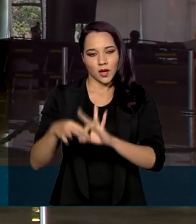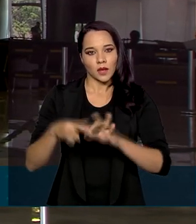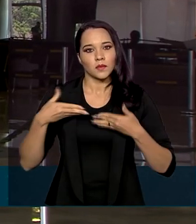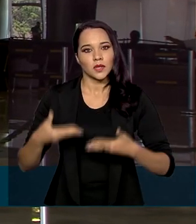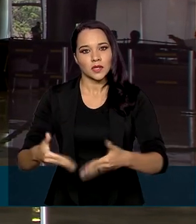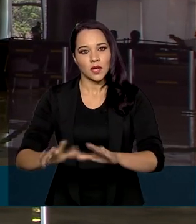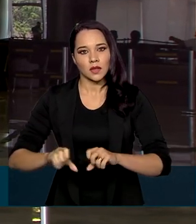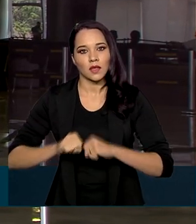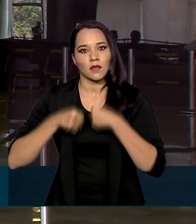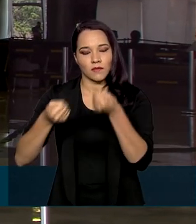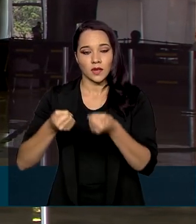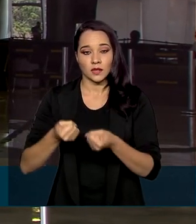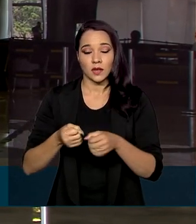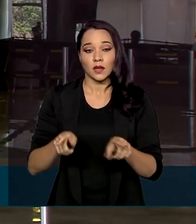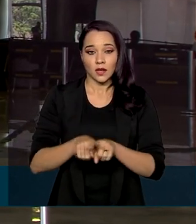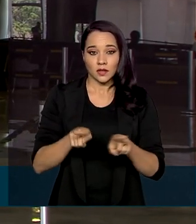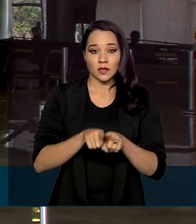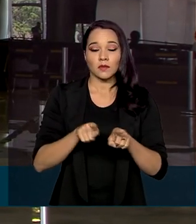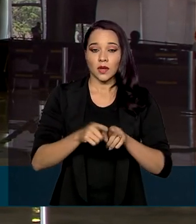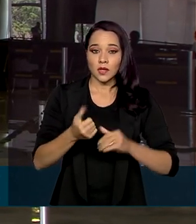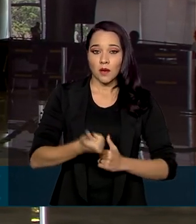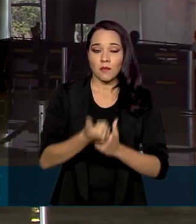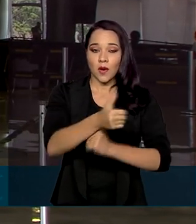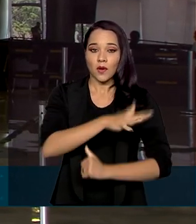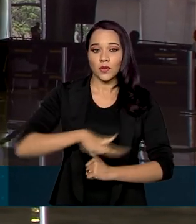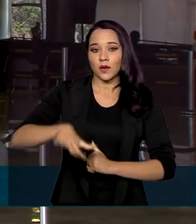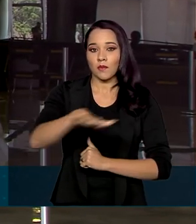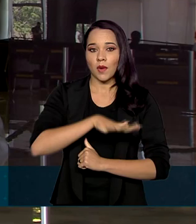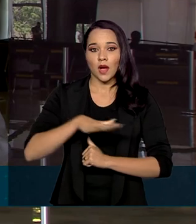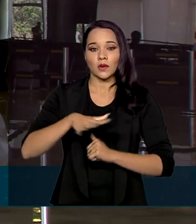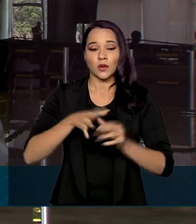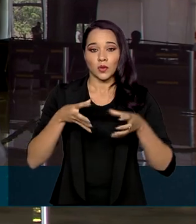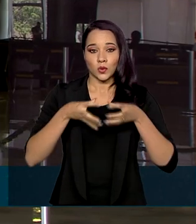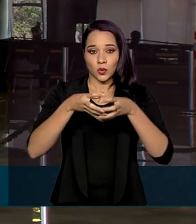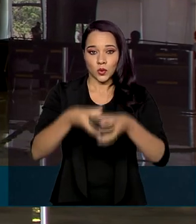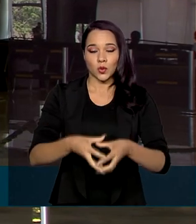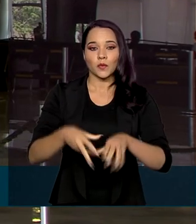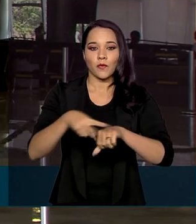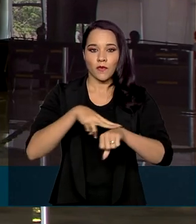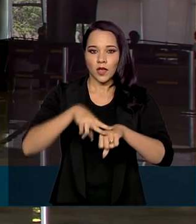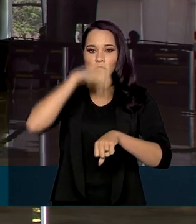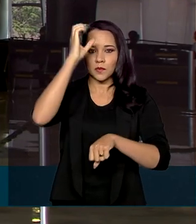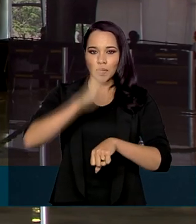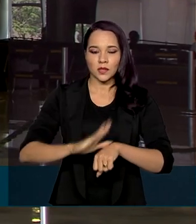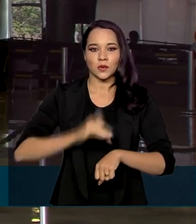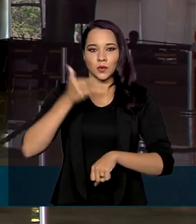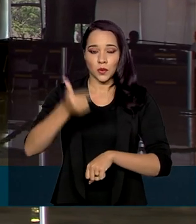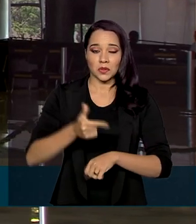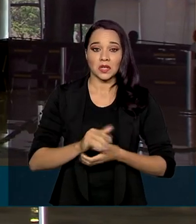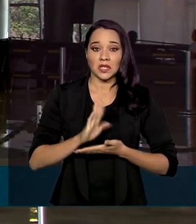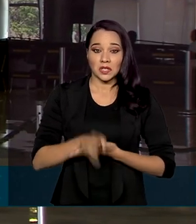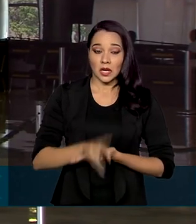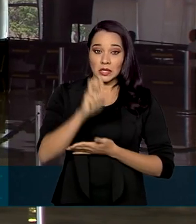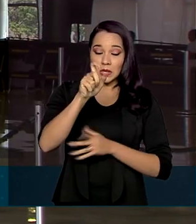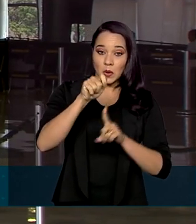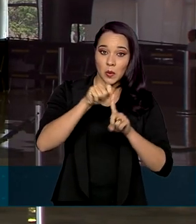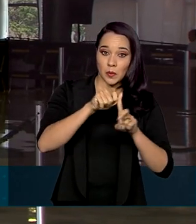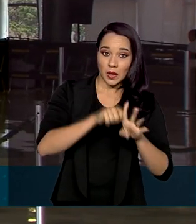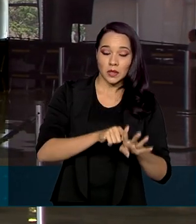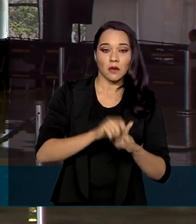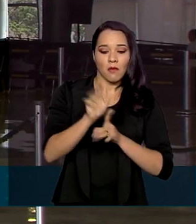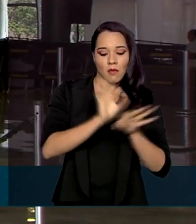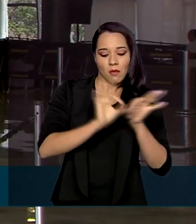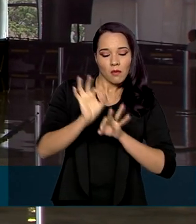E eles ainda apoiam o trabalho de campo aí das tropas na Operação Verde Brasil 2. Em cinco meses de operação, foram